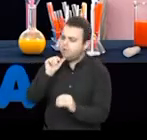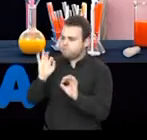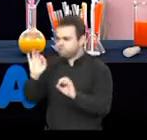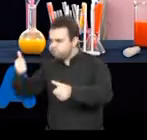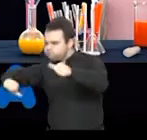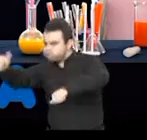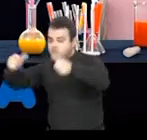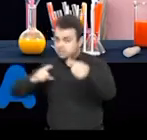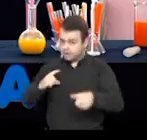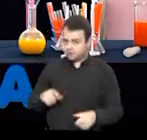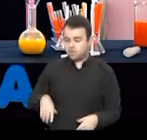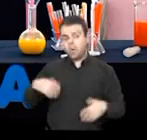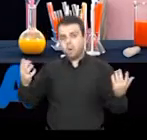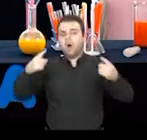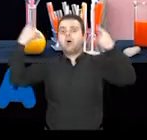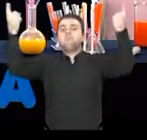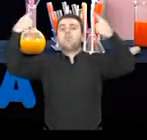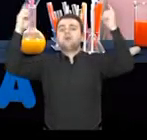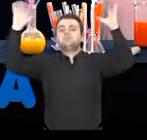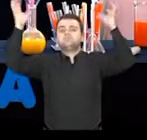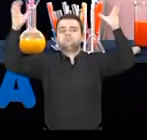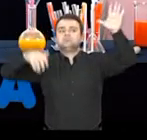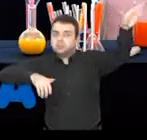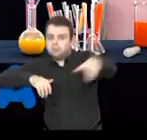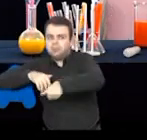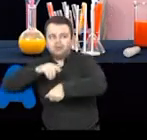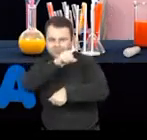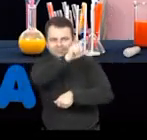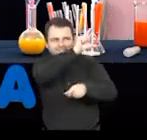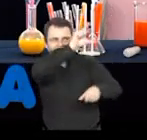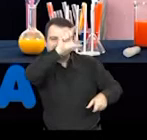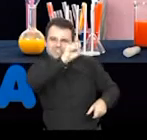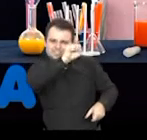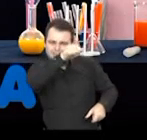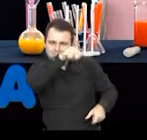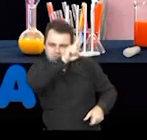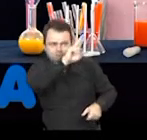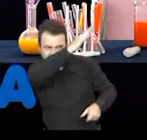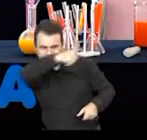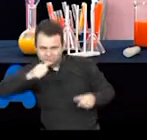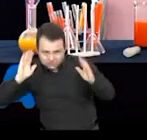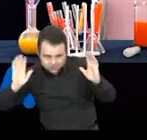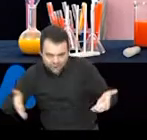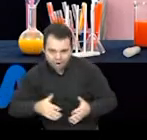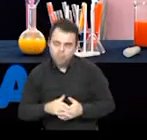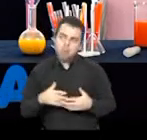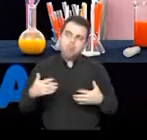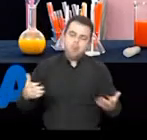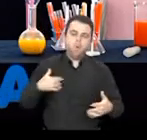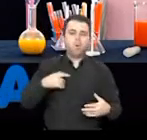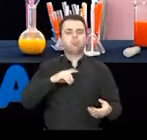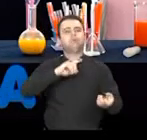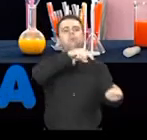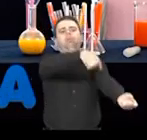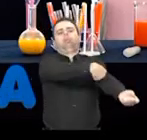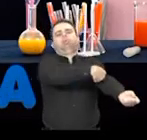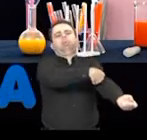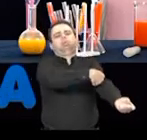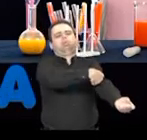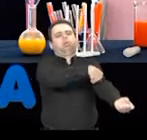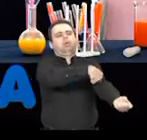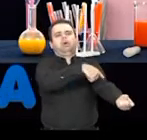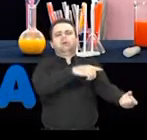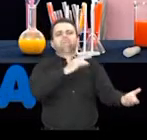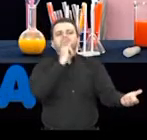Já precisou de uma ambulância chamando o SAMU? Assim como já precisou tomar um soro por